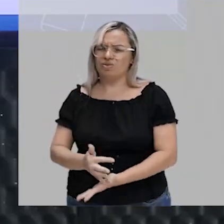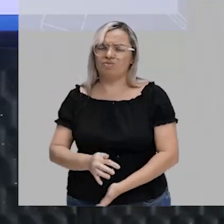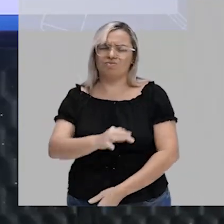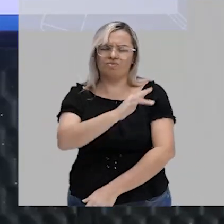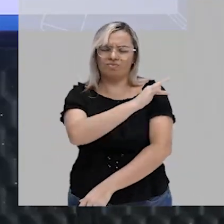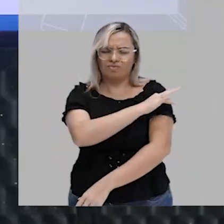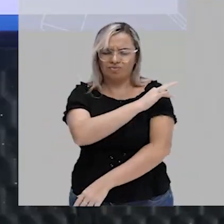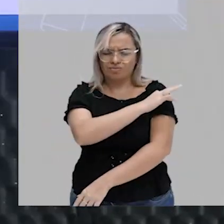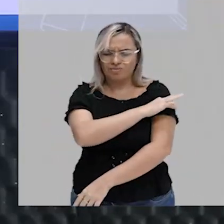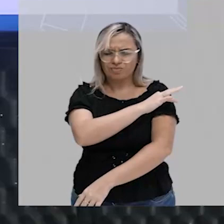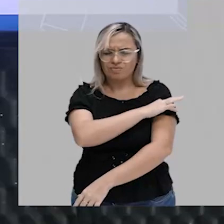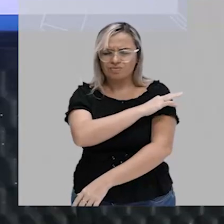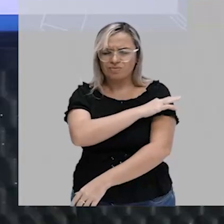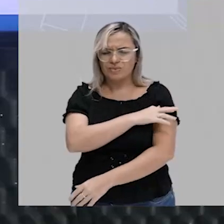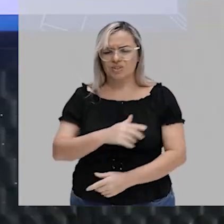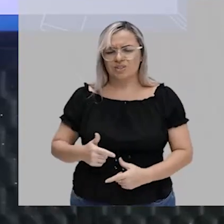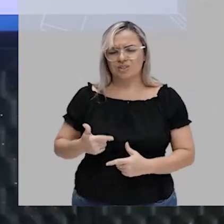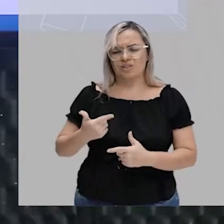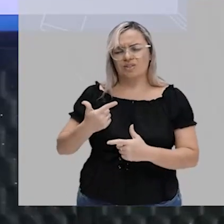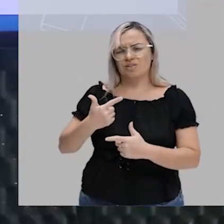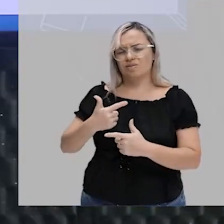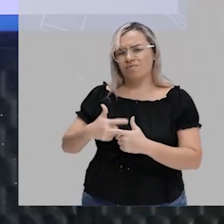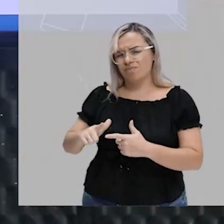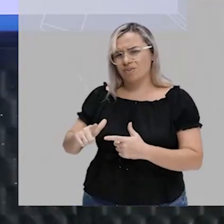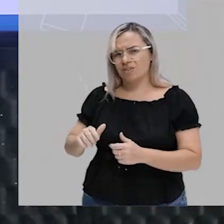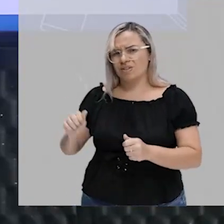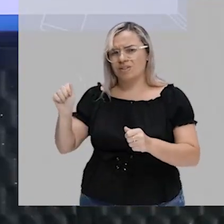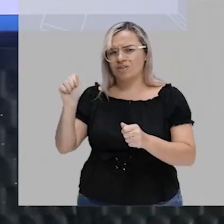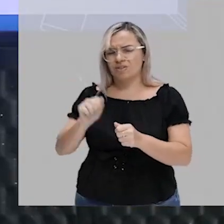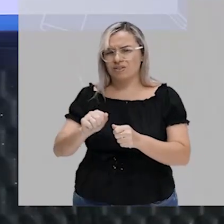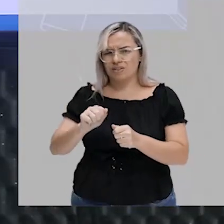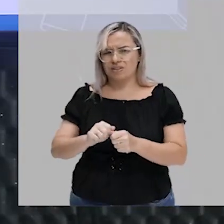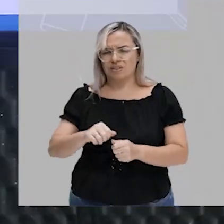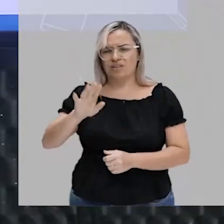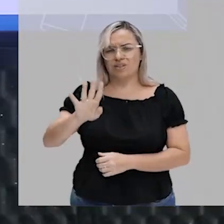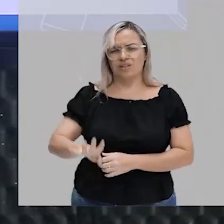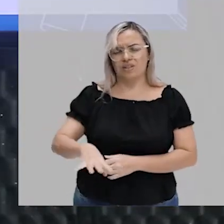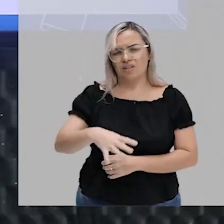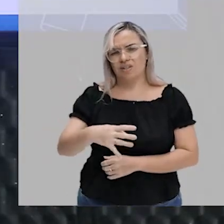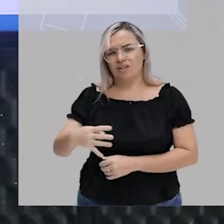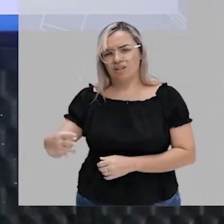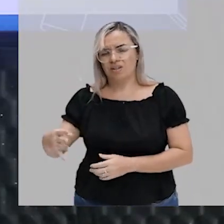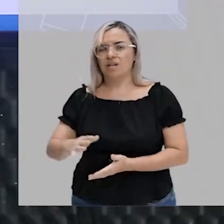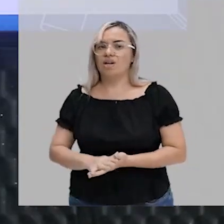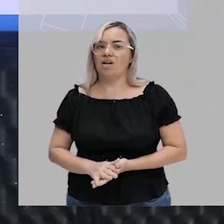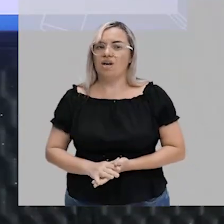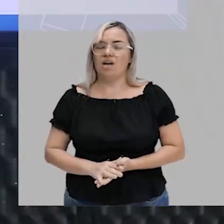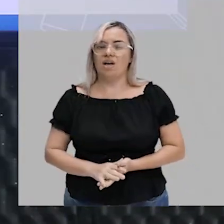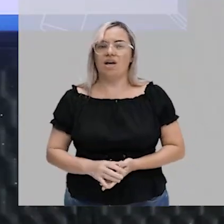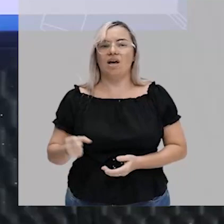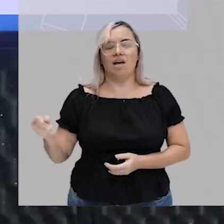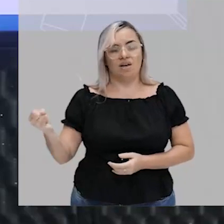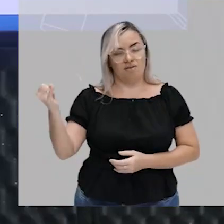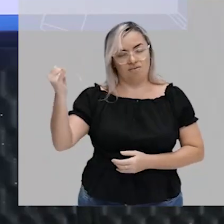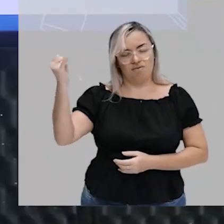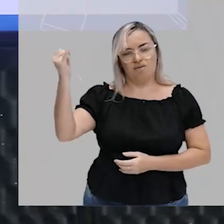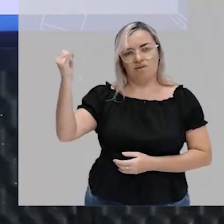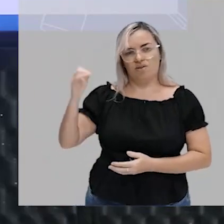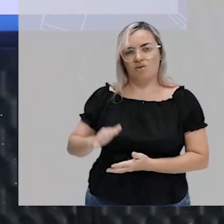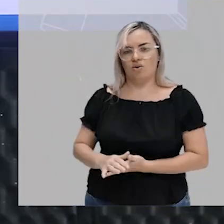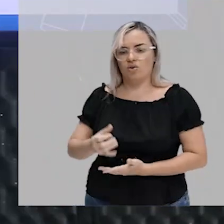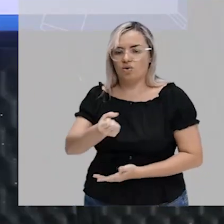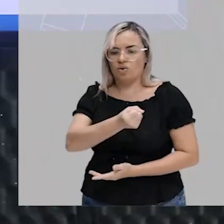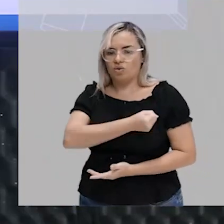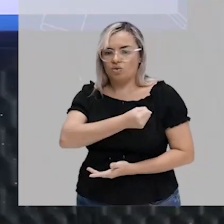Poxa, tu tá falando de divisor, eu vou ter que fazer a fatoração? É interessante você fatorar, sim, o número